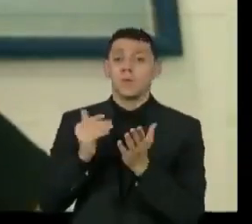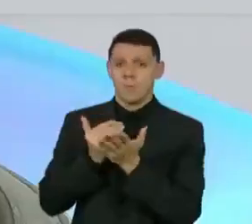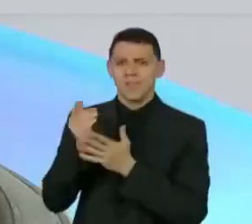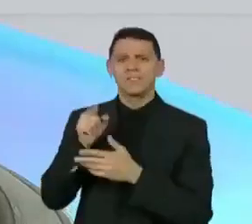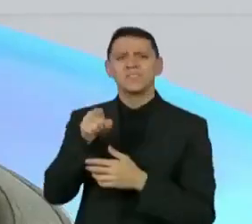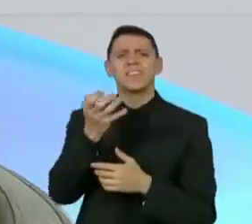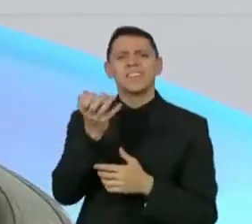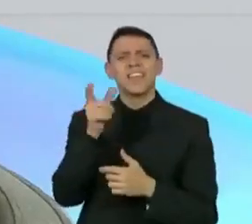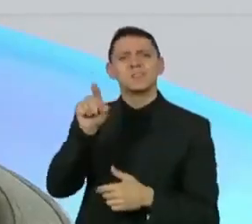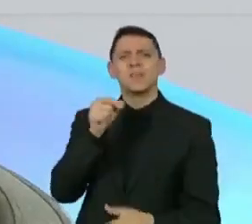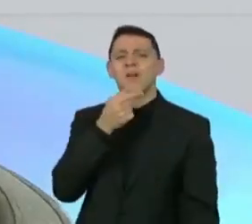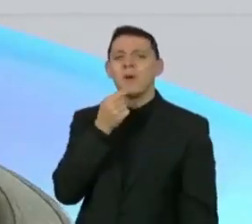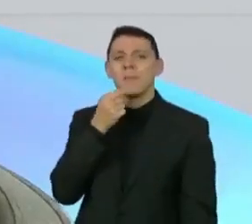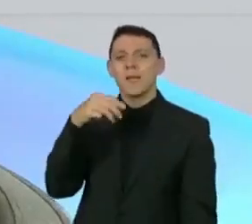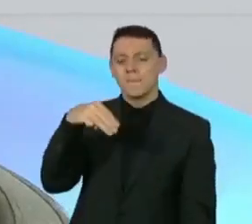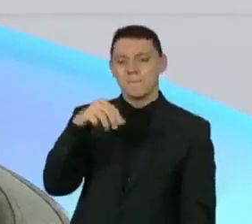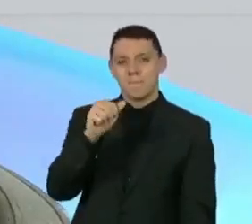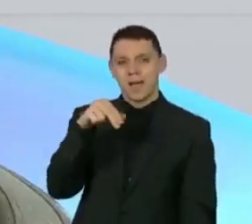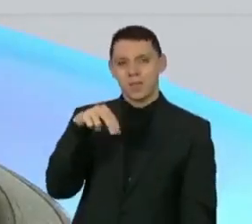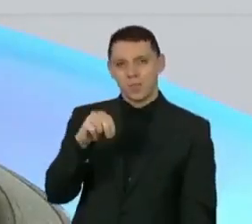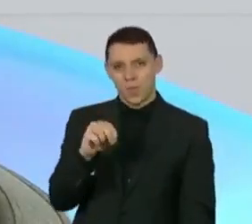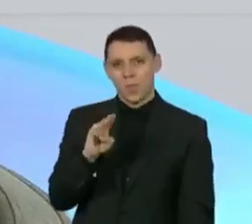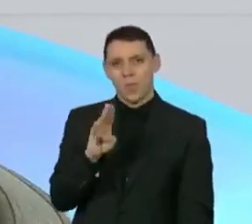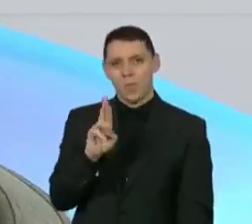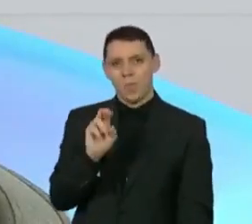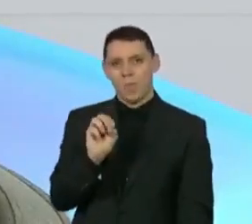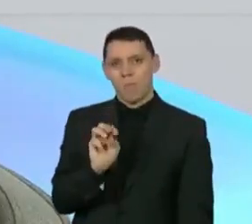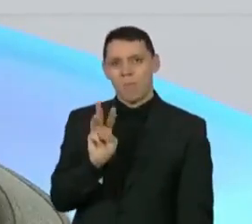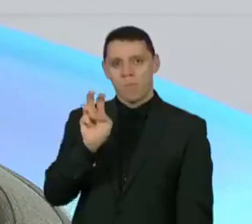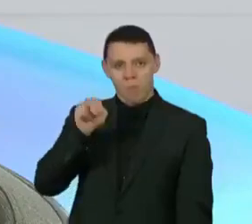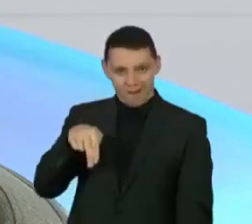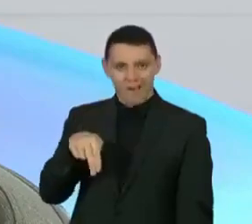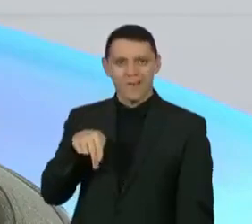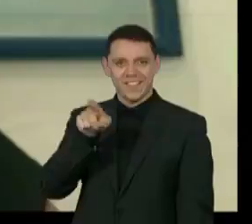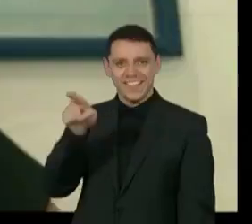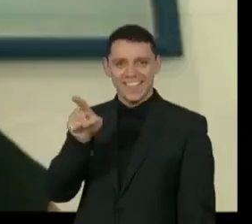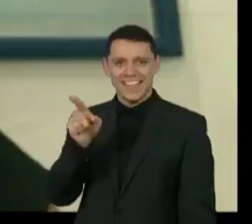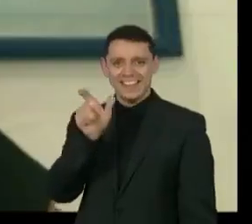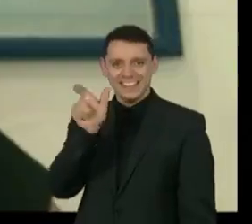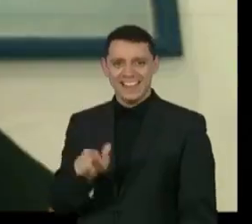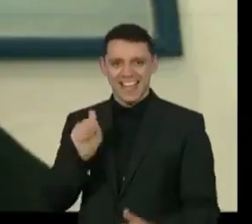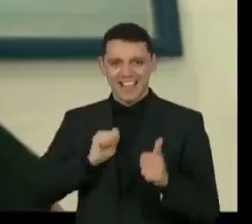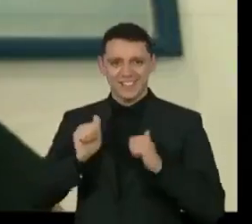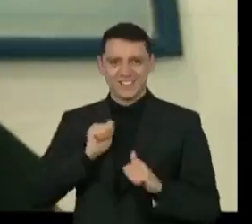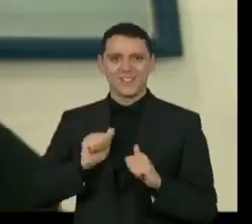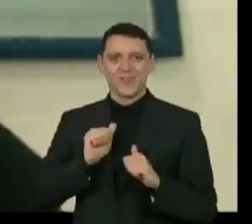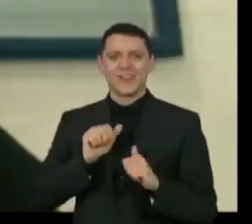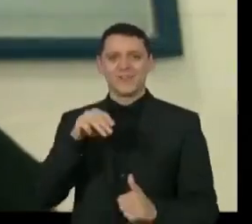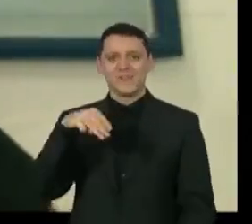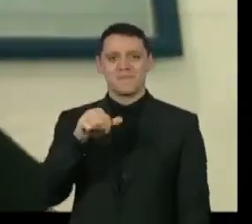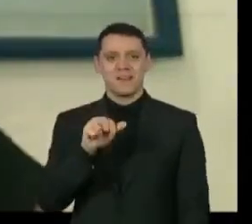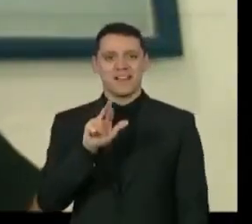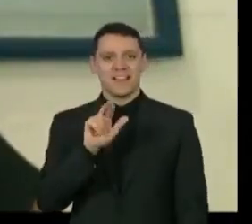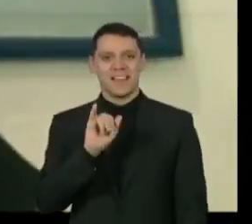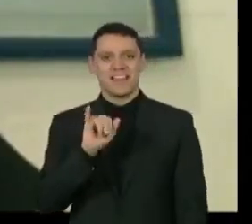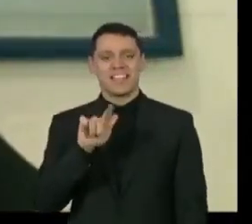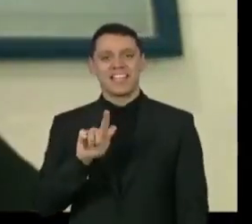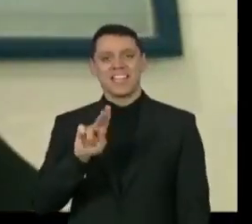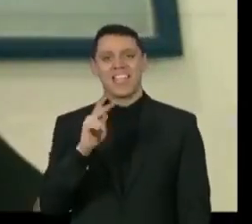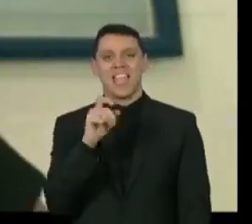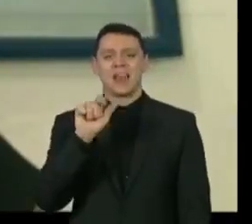Mano Brown Para fazer o Marighella E aí, pelo que eu andei lendo Cotina de show